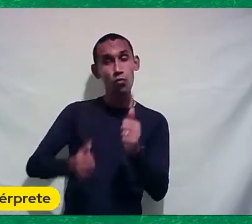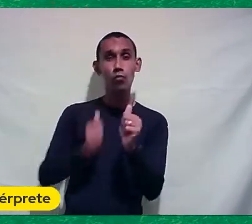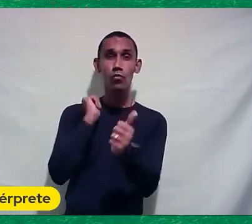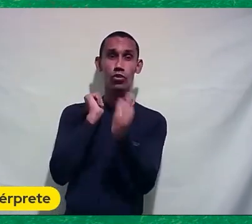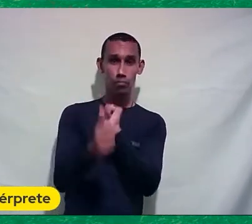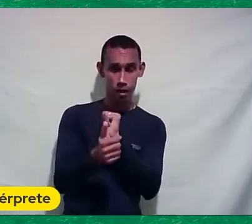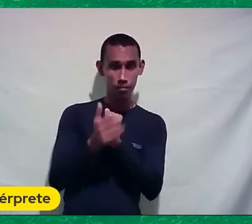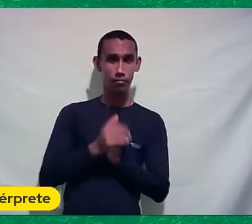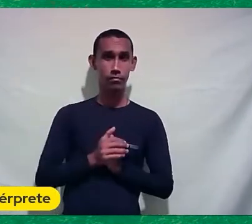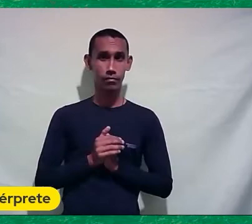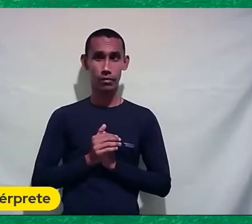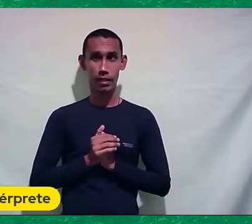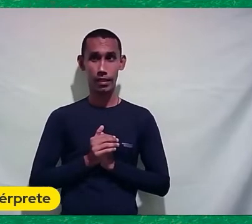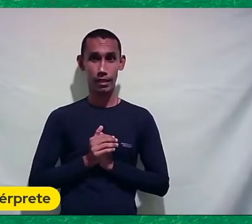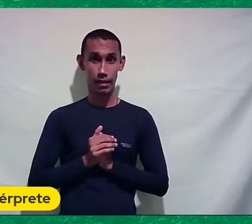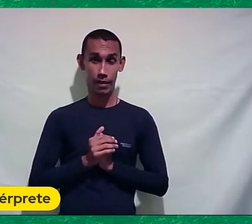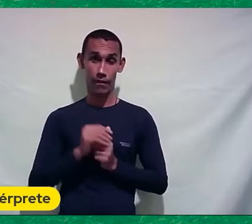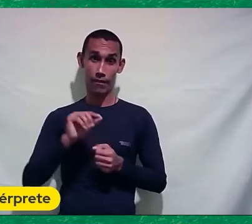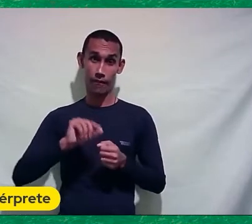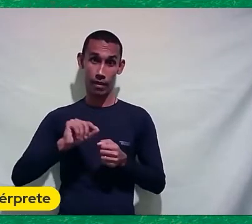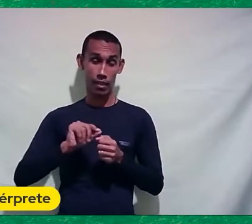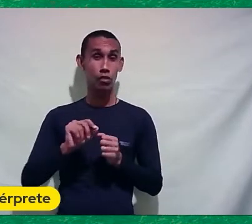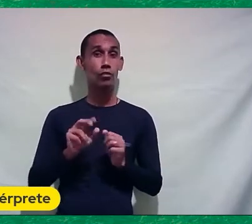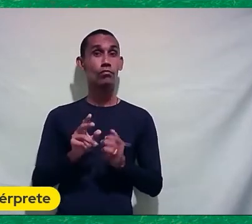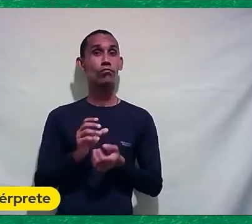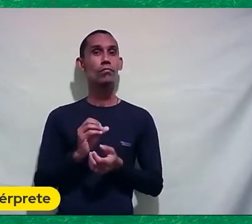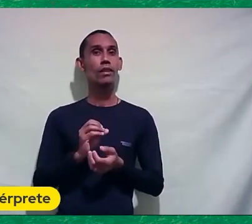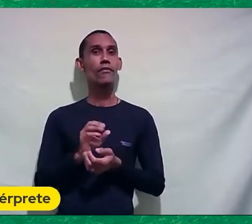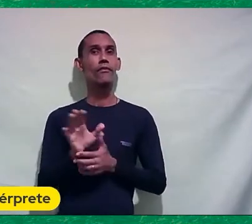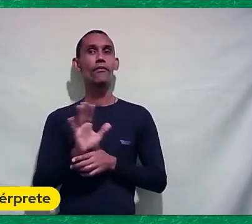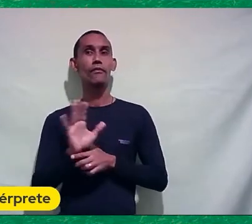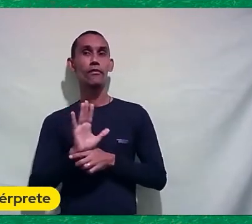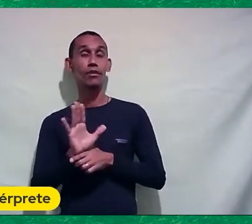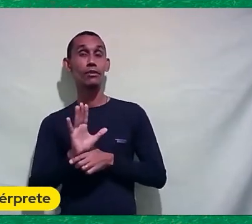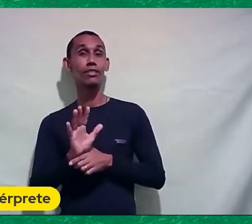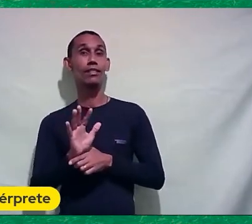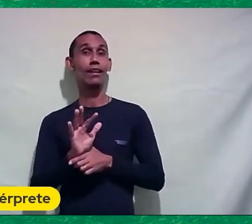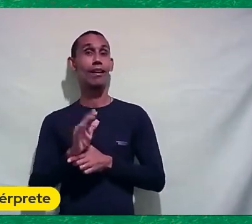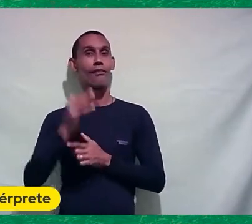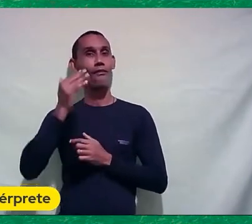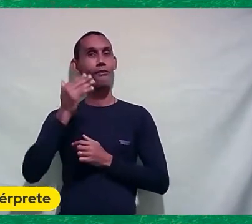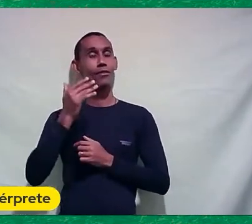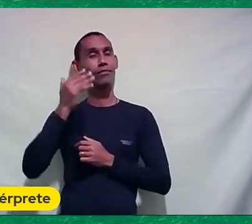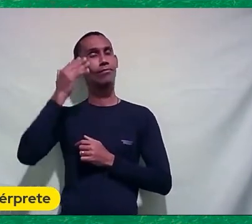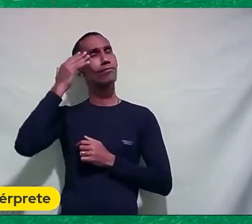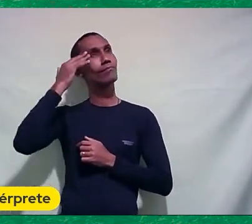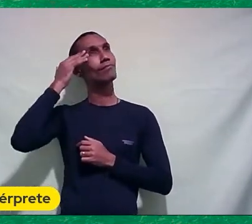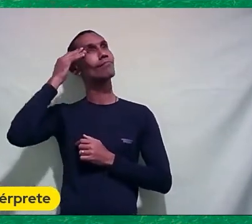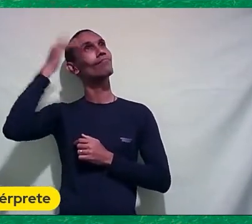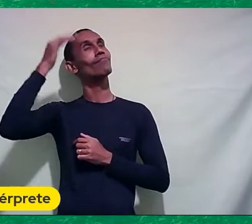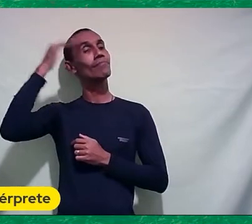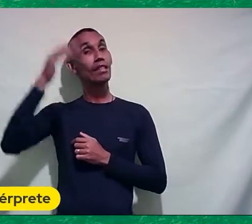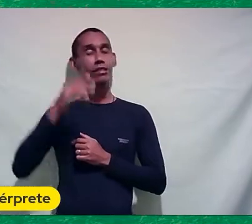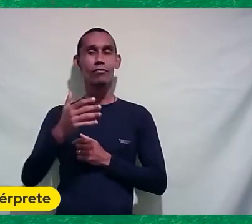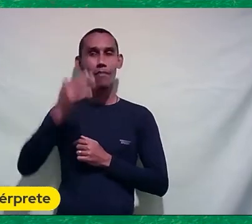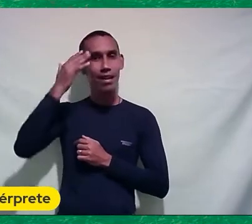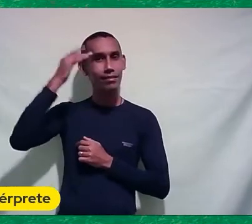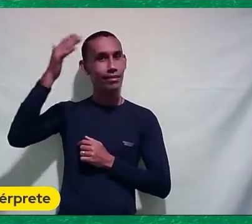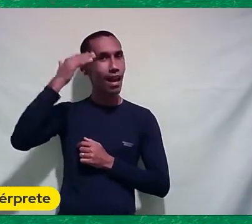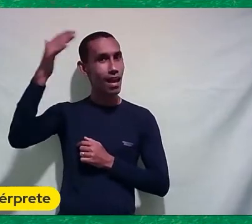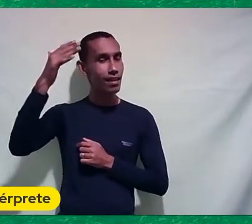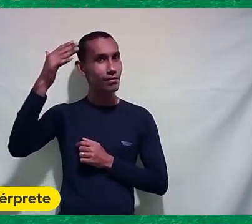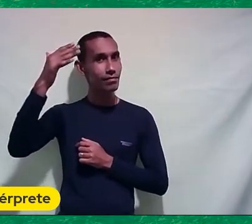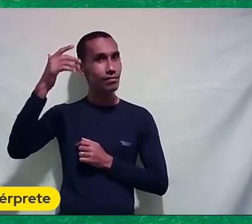É engraçado Que ele não tenha feito Nenhum filme ficção Você disse que ele Teve uma ideia Uma hora